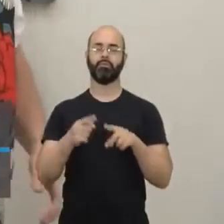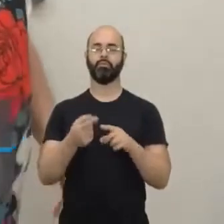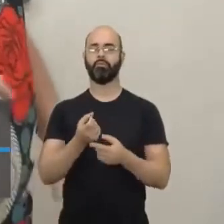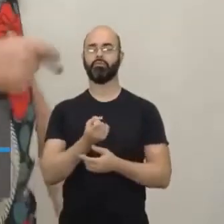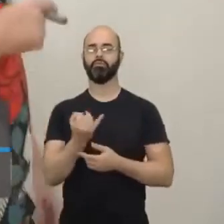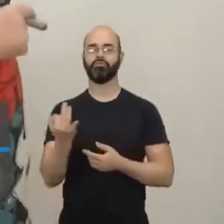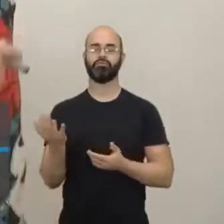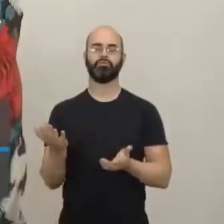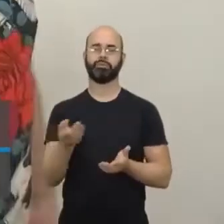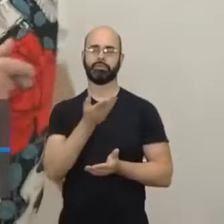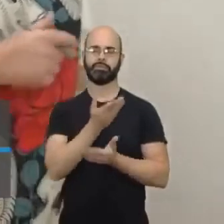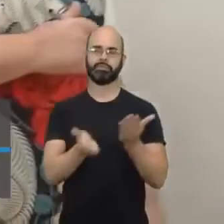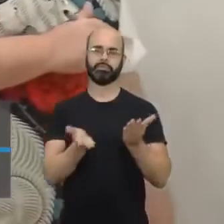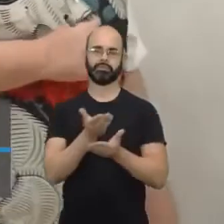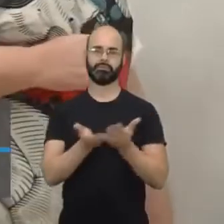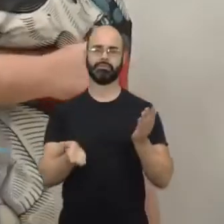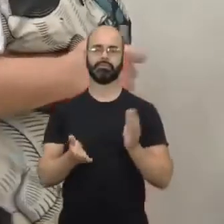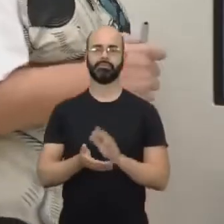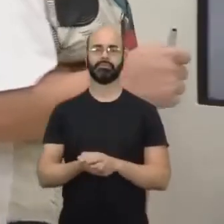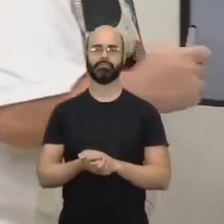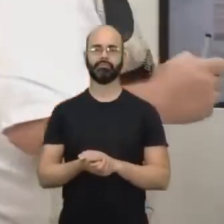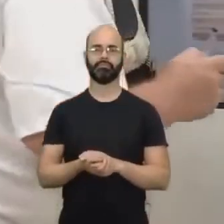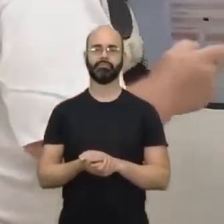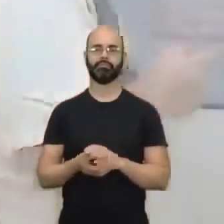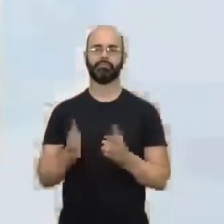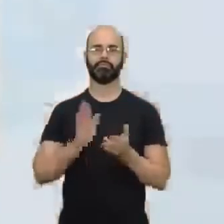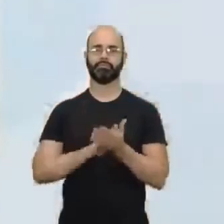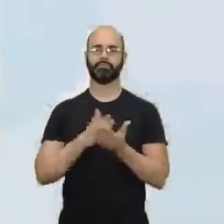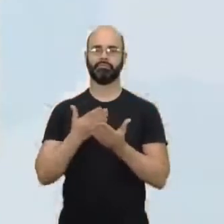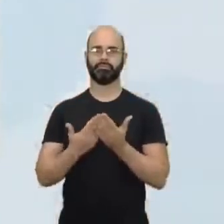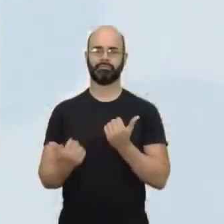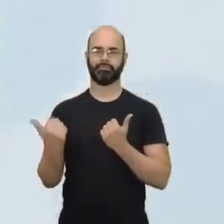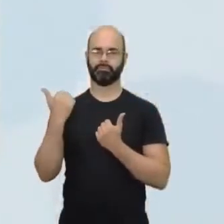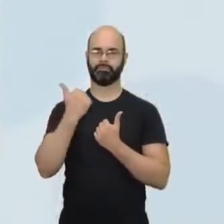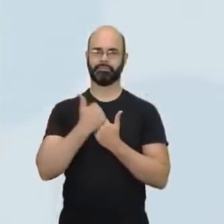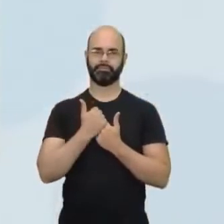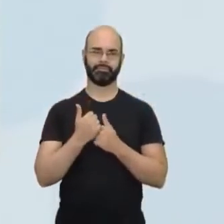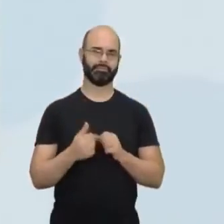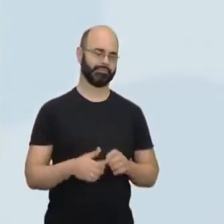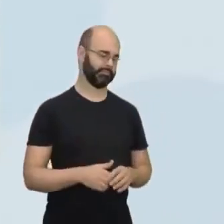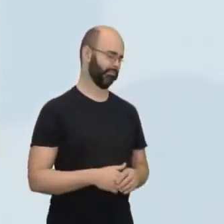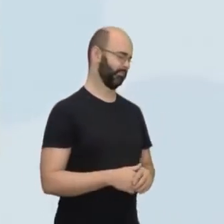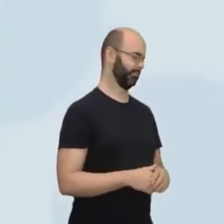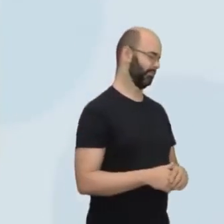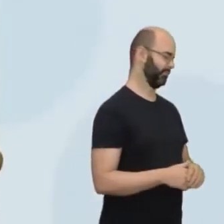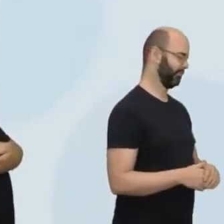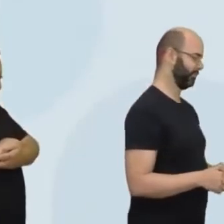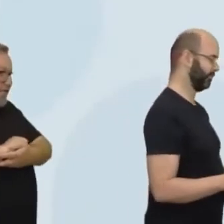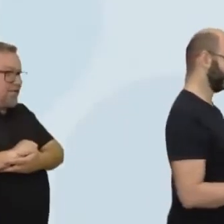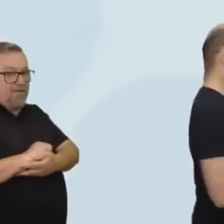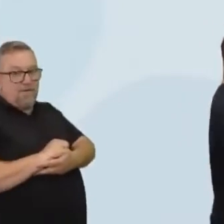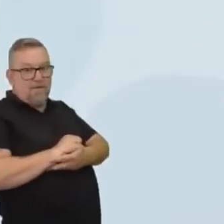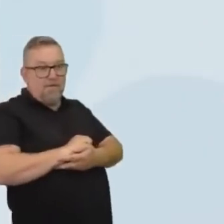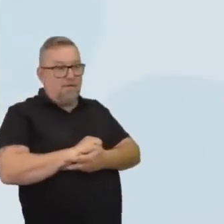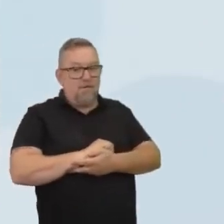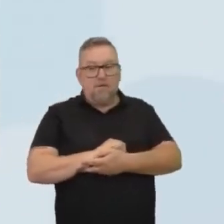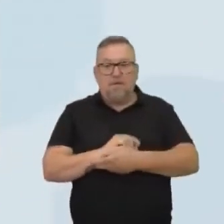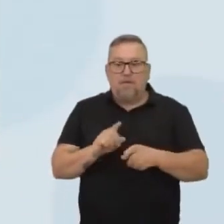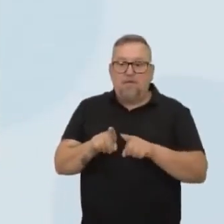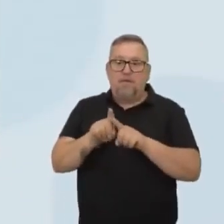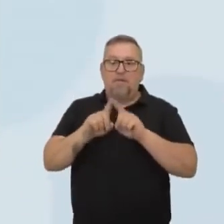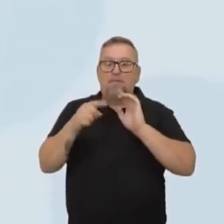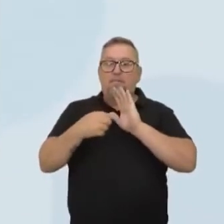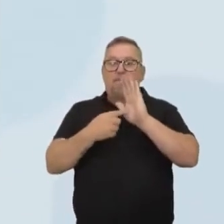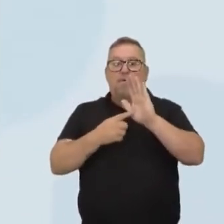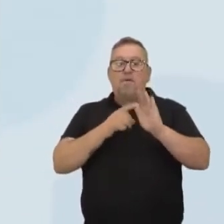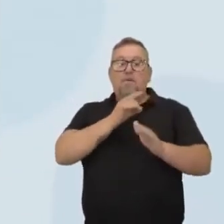mapa, que é aí a produção pesqueira. E aí nós temos alguns países em destaque aí, dando destaque aí